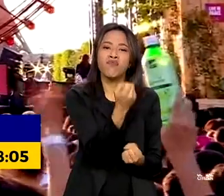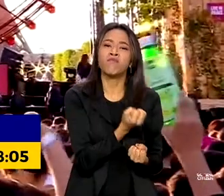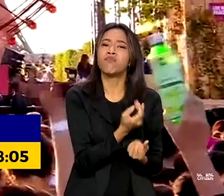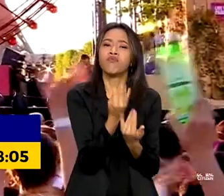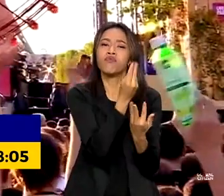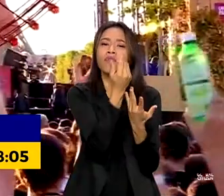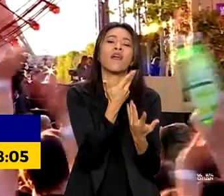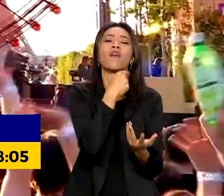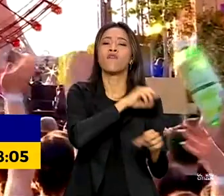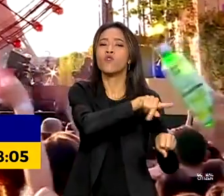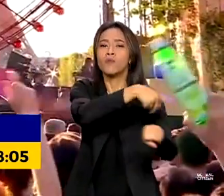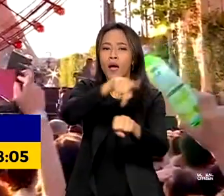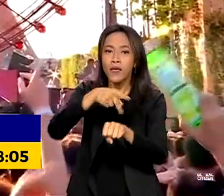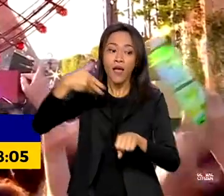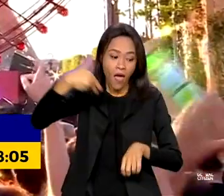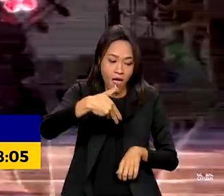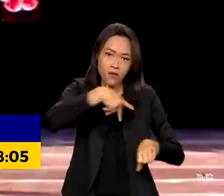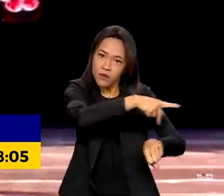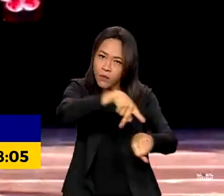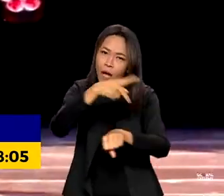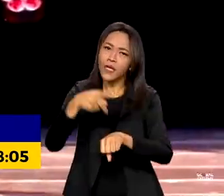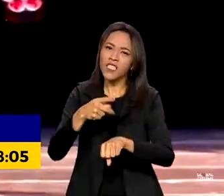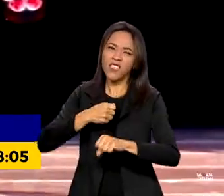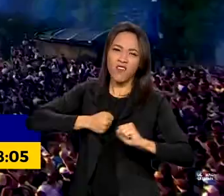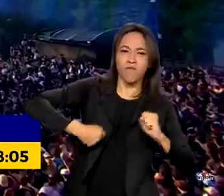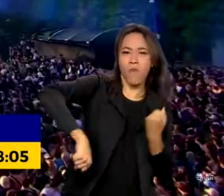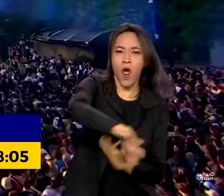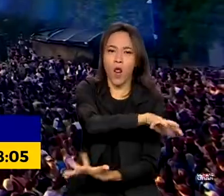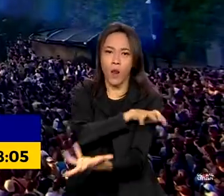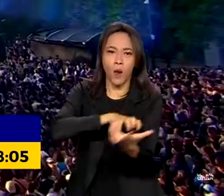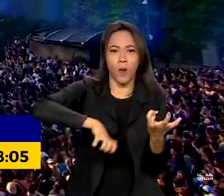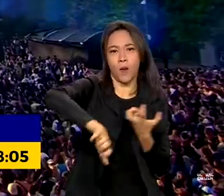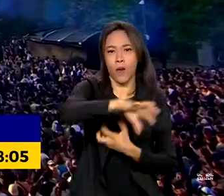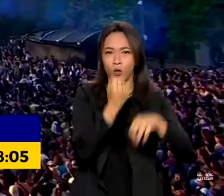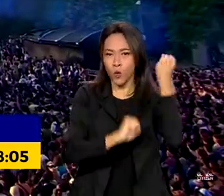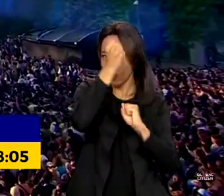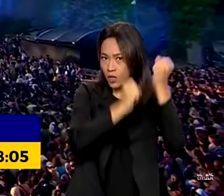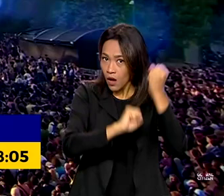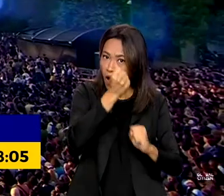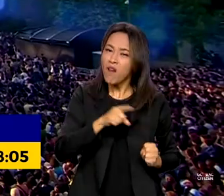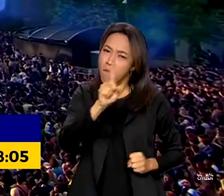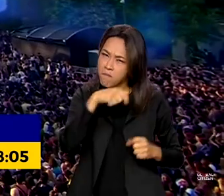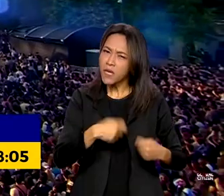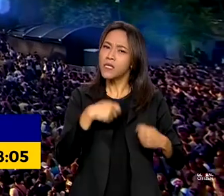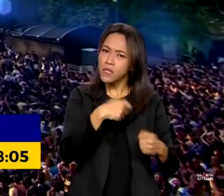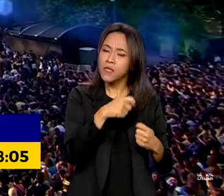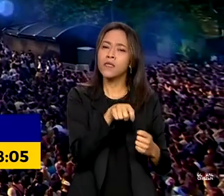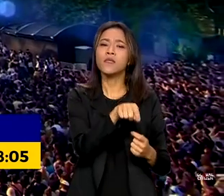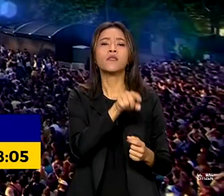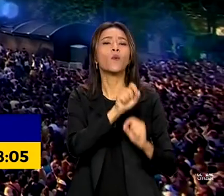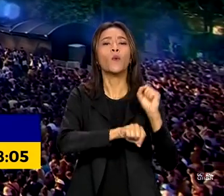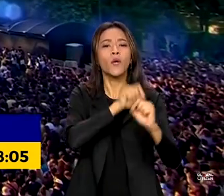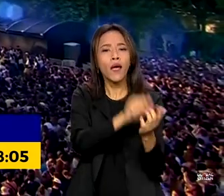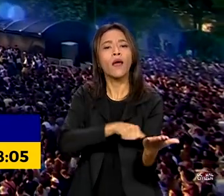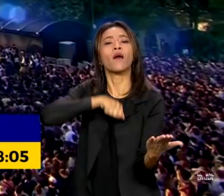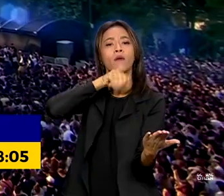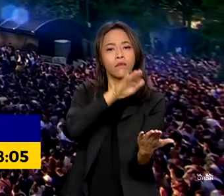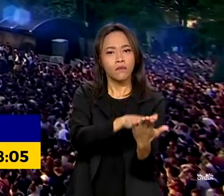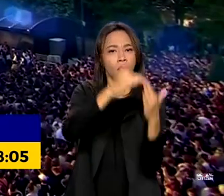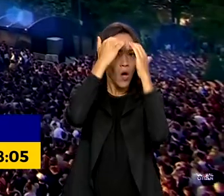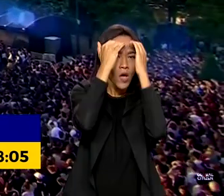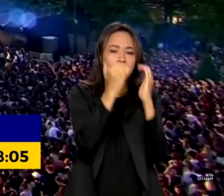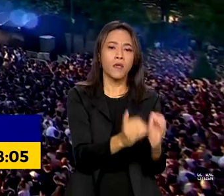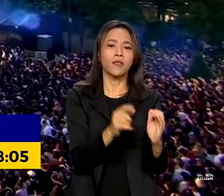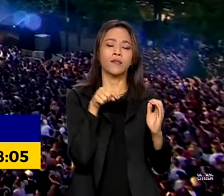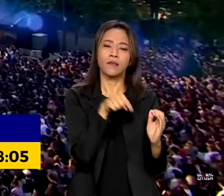planeta? Foram aqueles que fizeram a revolução industrial. Tem que pagar a dívida histórica